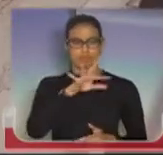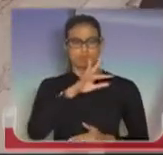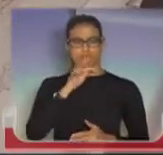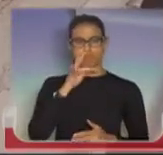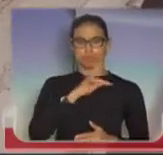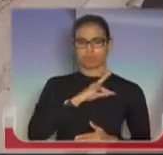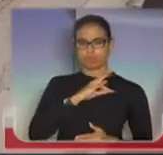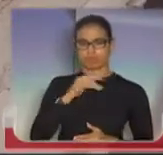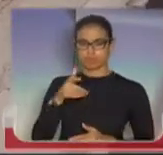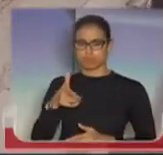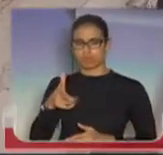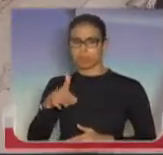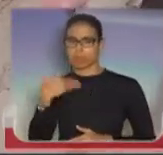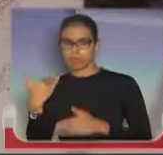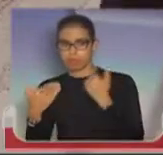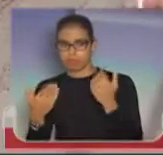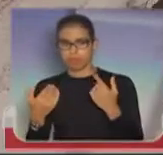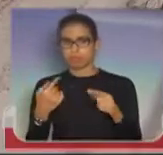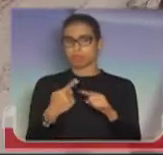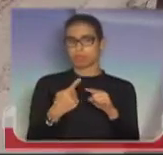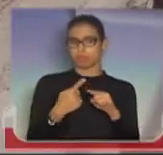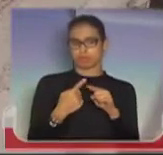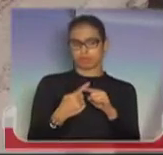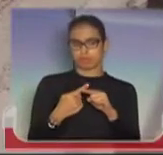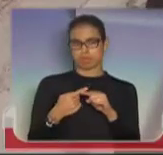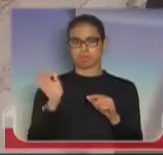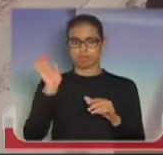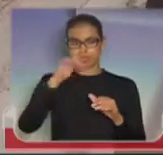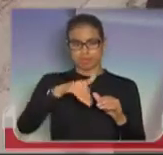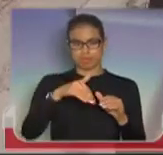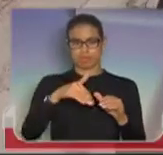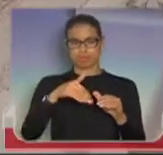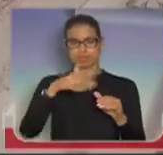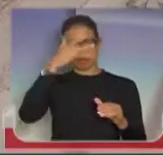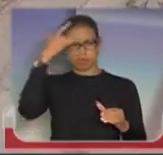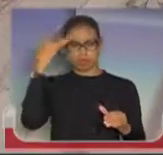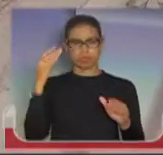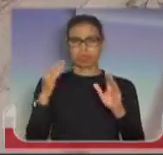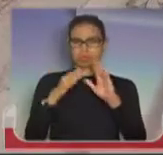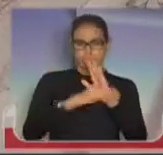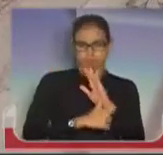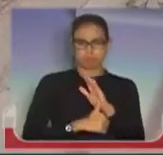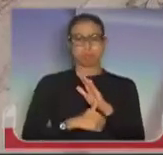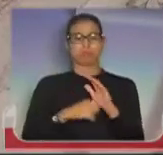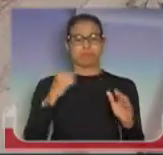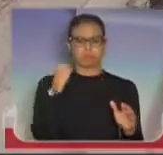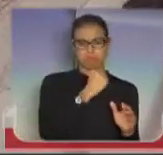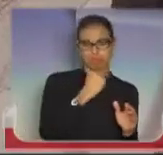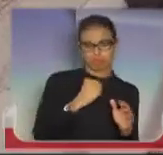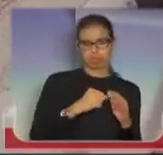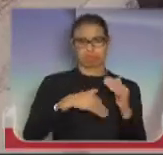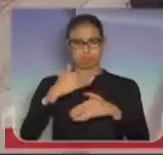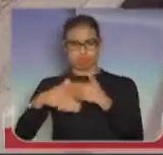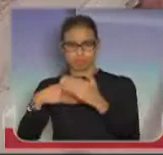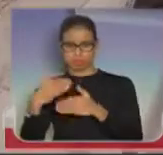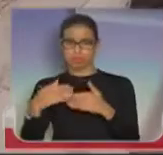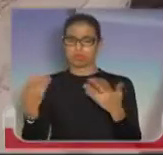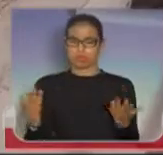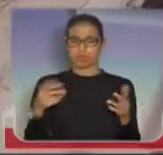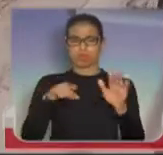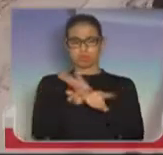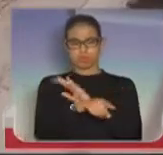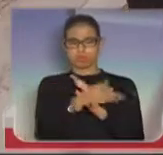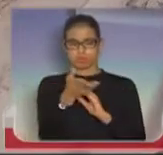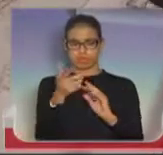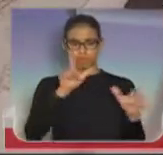30 já estavam mortos, porque foram atacados pelos próprios detentos. O que demonstra a gravidade da situação? Eu quero perguntar a algum dos senhores que me